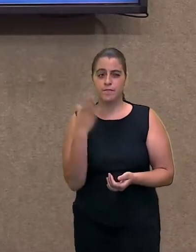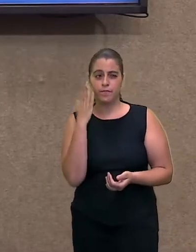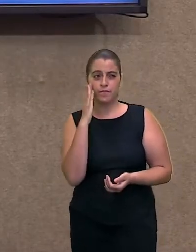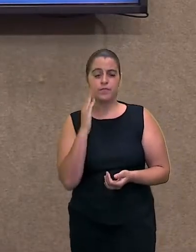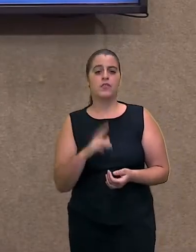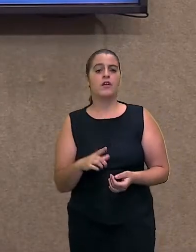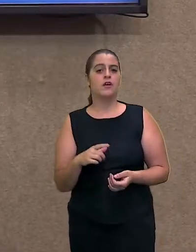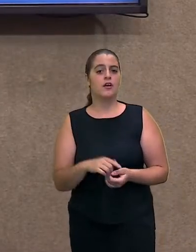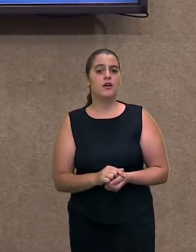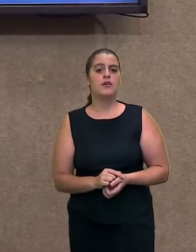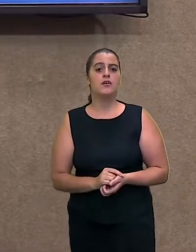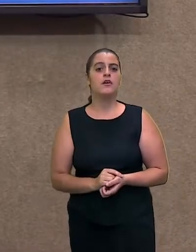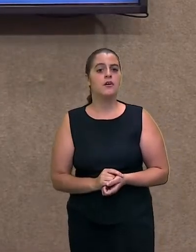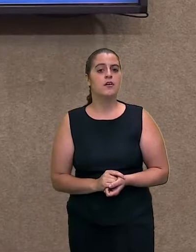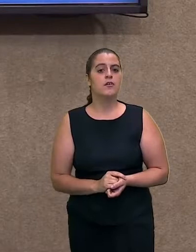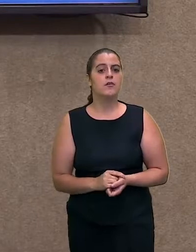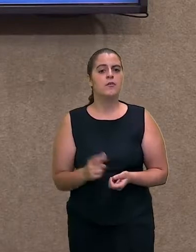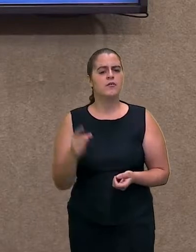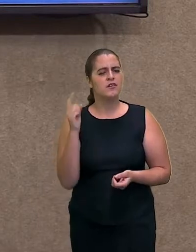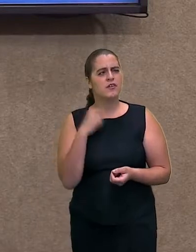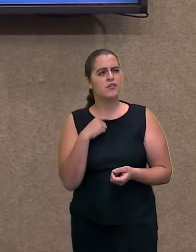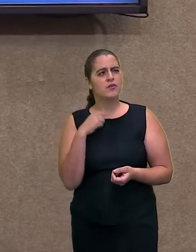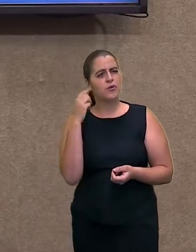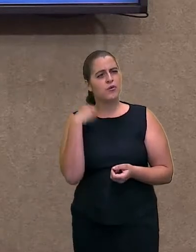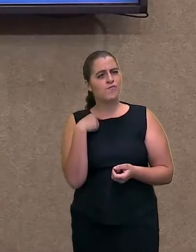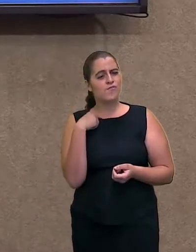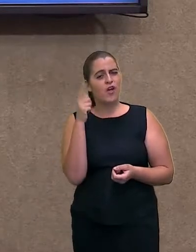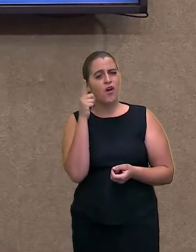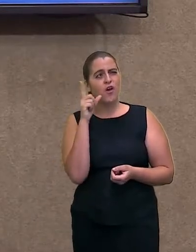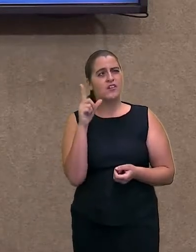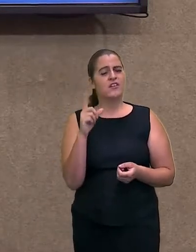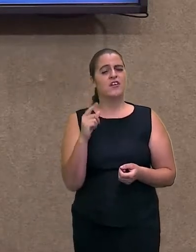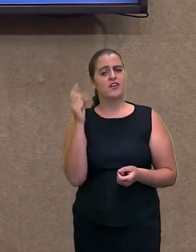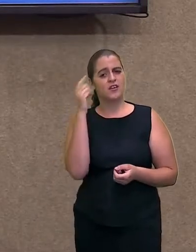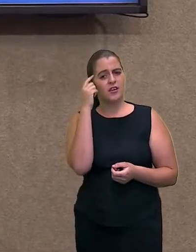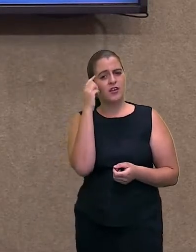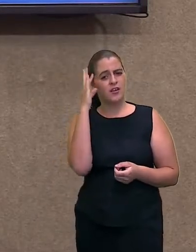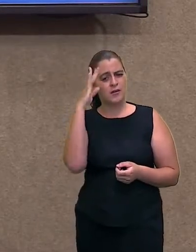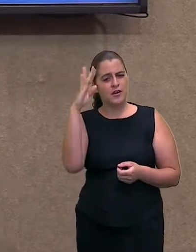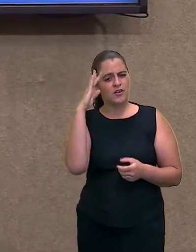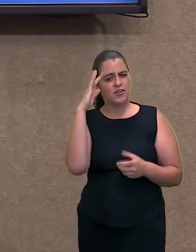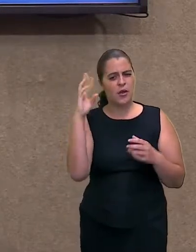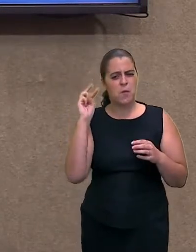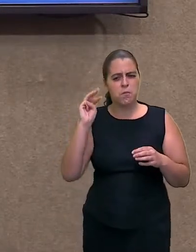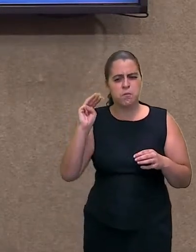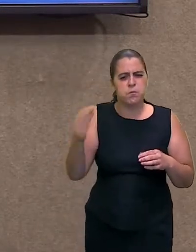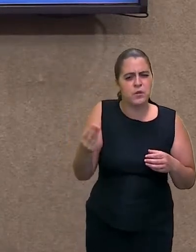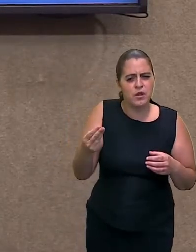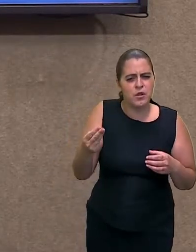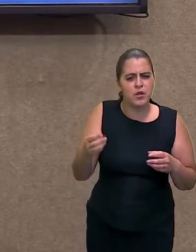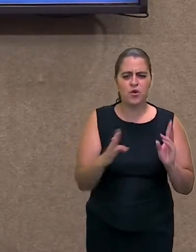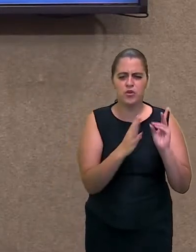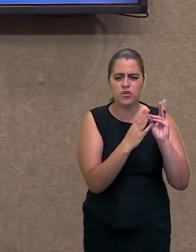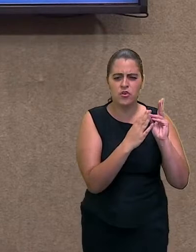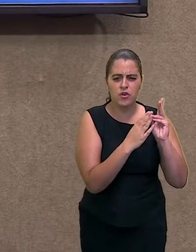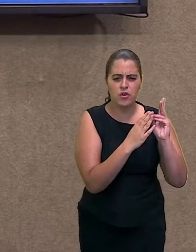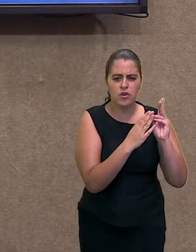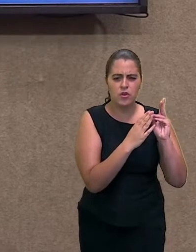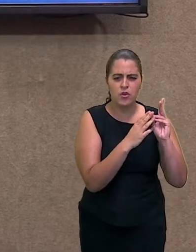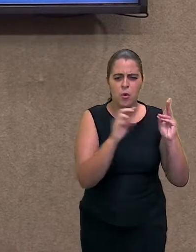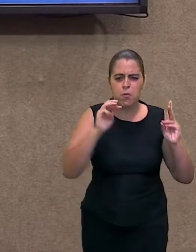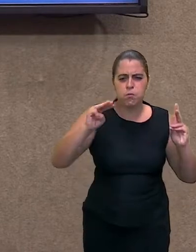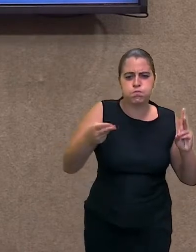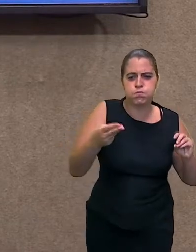nas terras brasileiras. Isso mesmo. Vocês conseguem fazer essa conta? Milhões. Não é mil, não. É